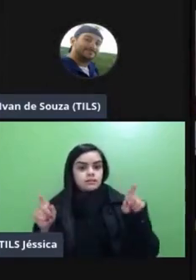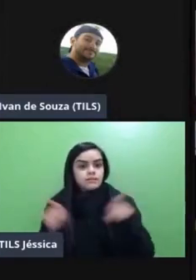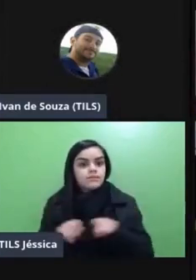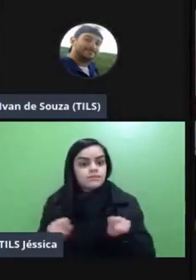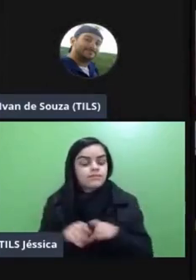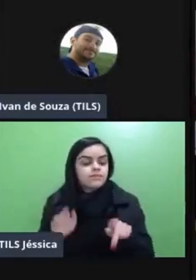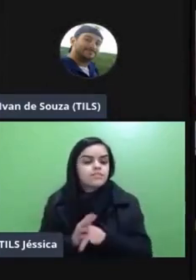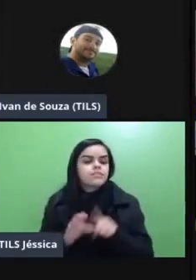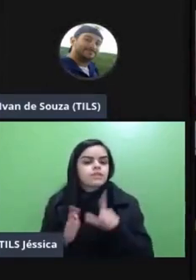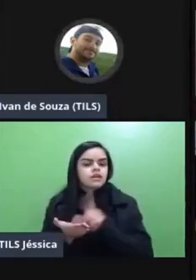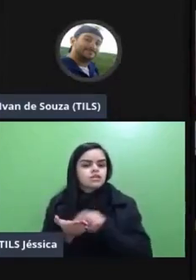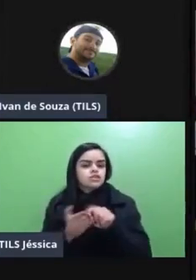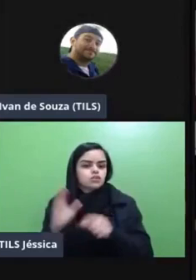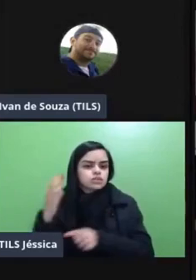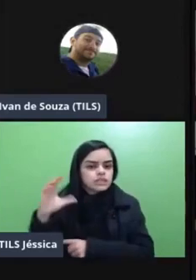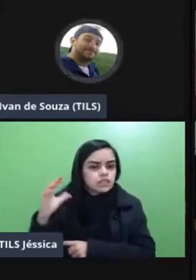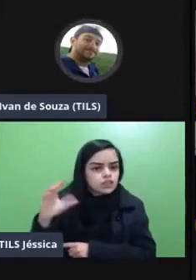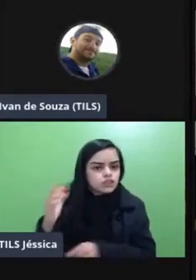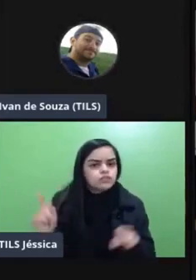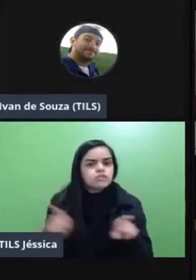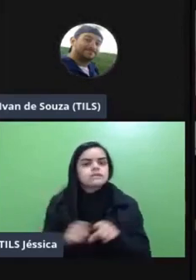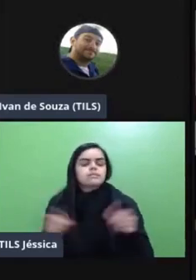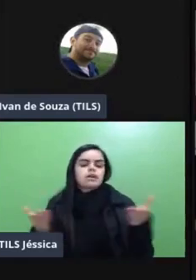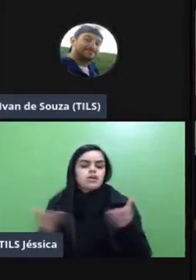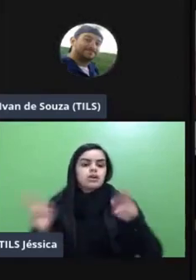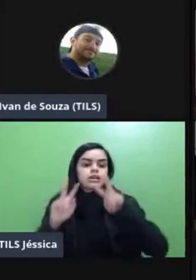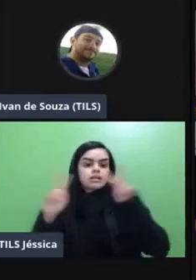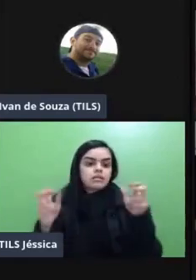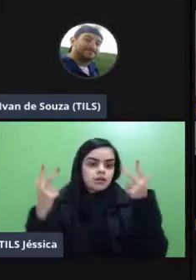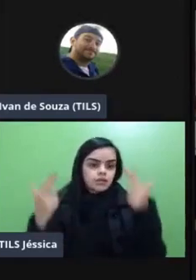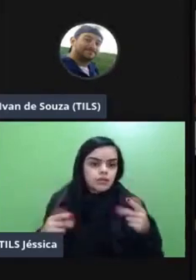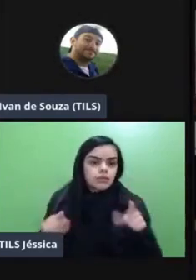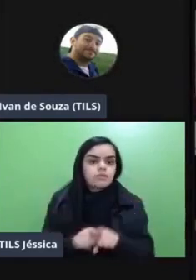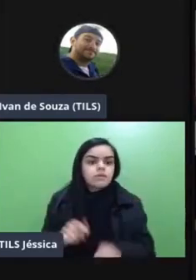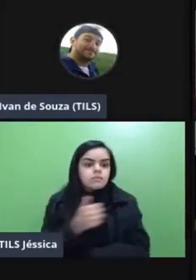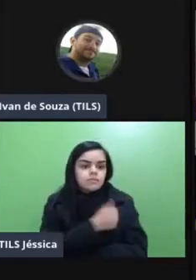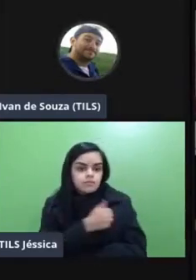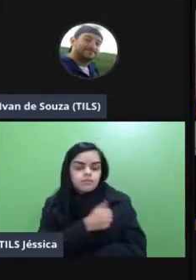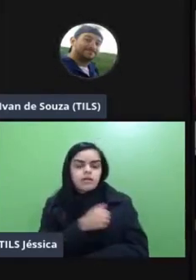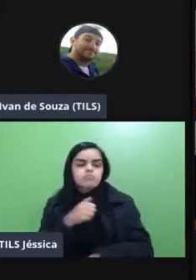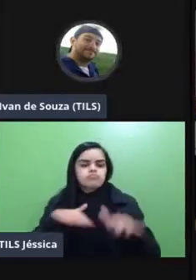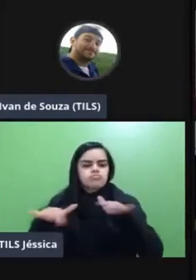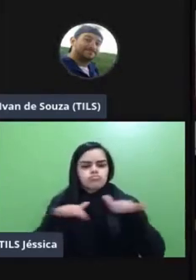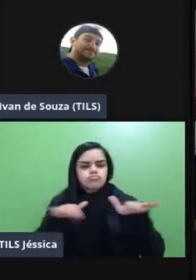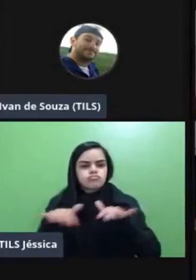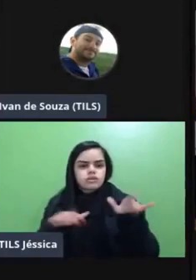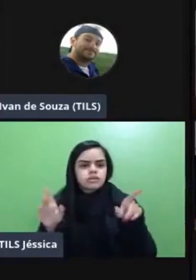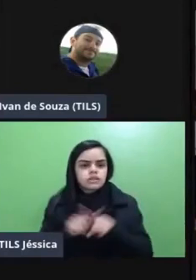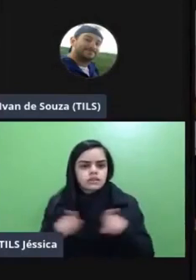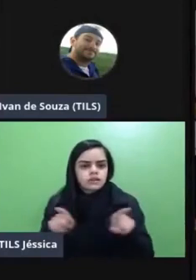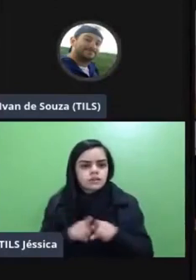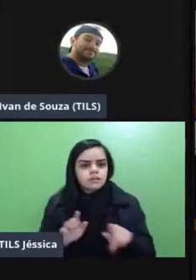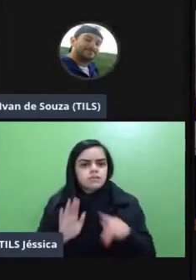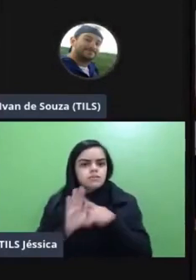científicos é que abordem aquele tema e com isso meu aluno ele vai se movimentando em outros espaços também é